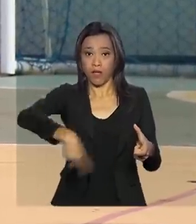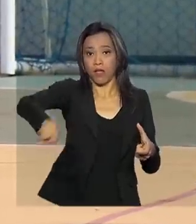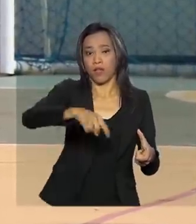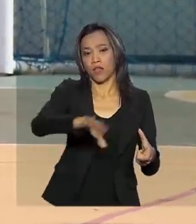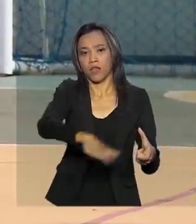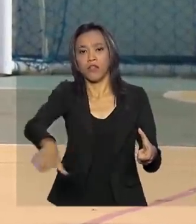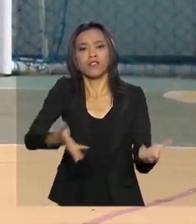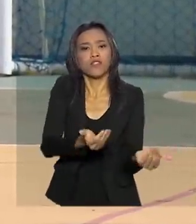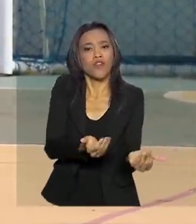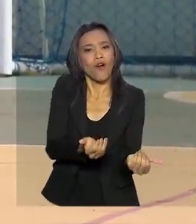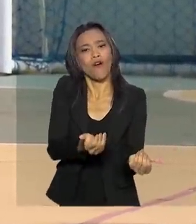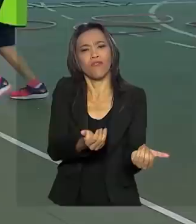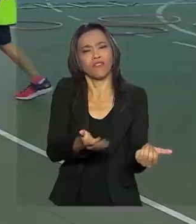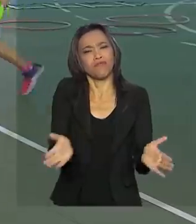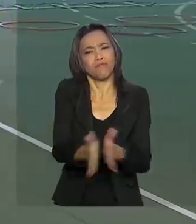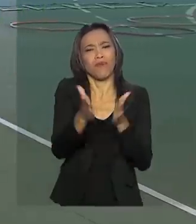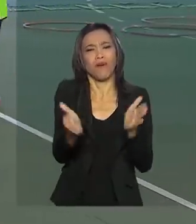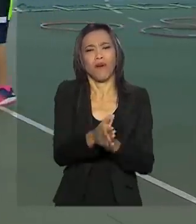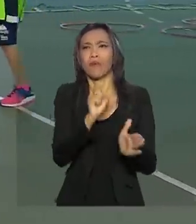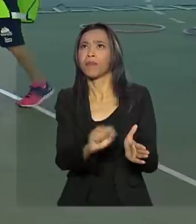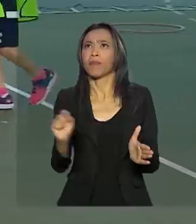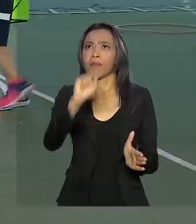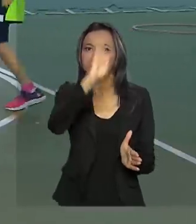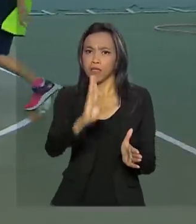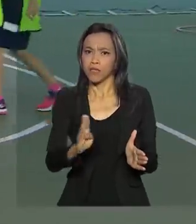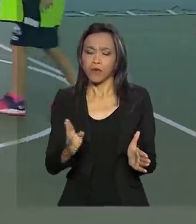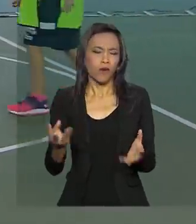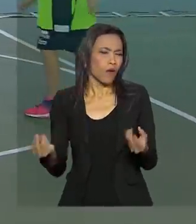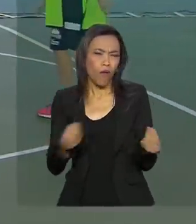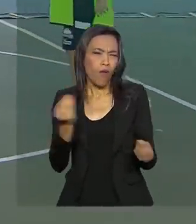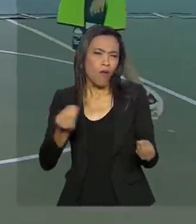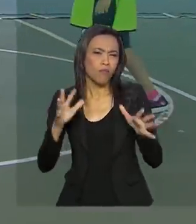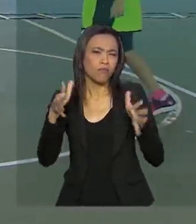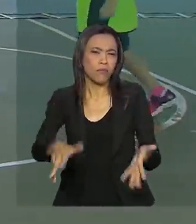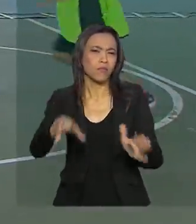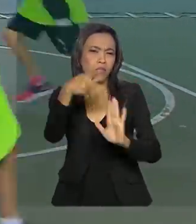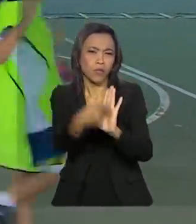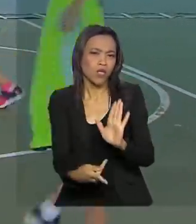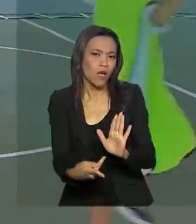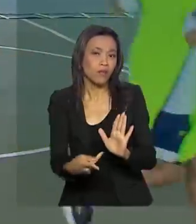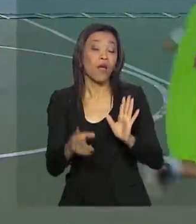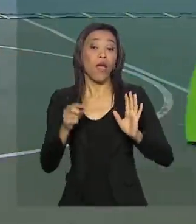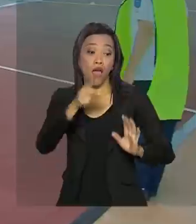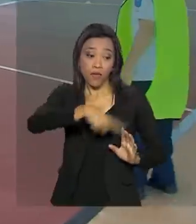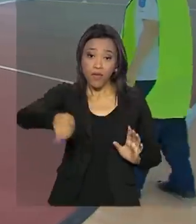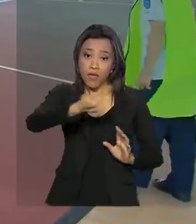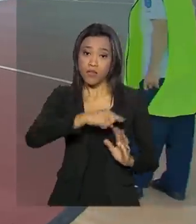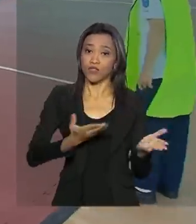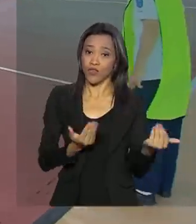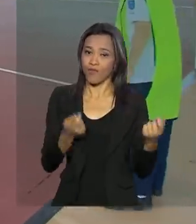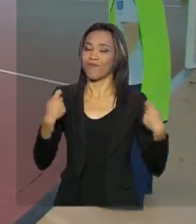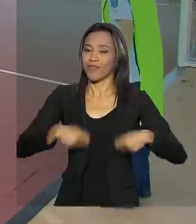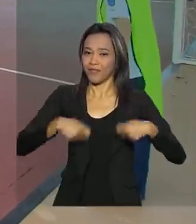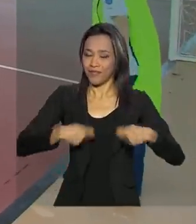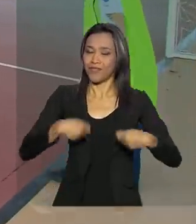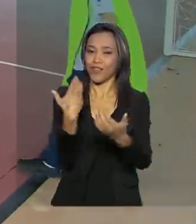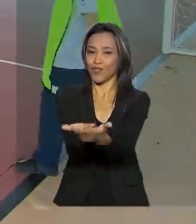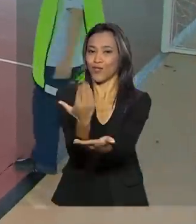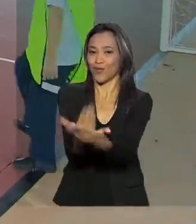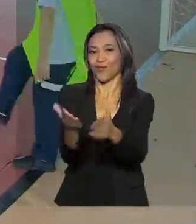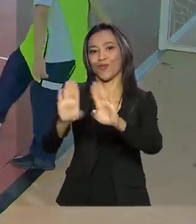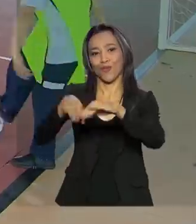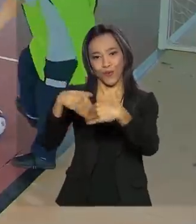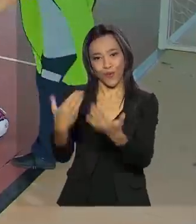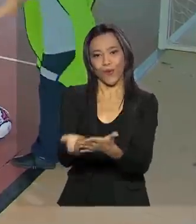de baixa renda em todo o país. E para participar do projeto, a condição é que o jovem esteja matriculado em uma